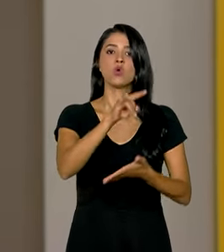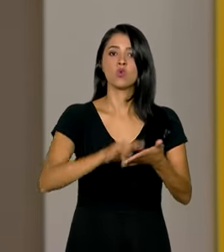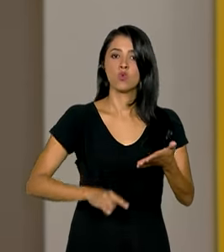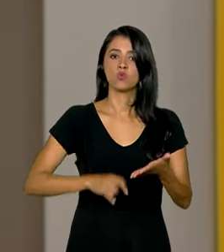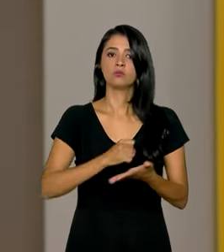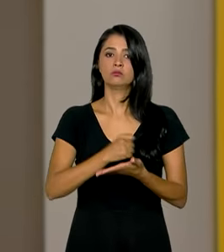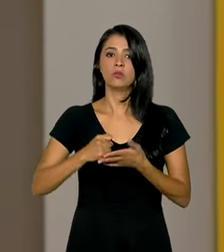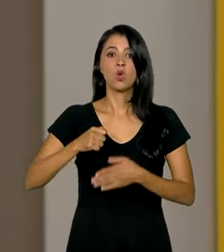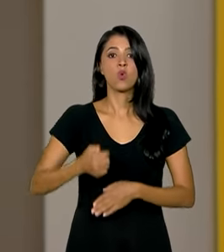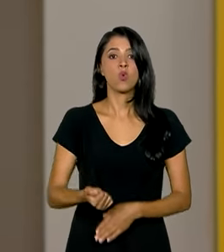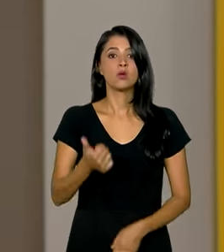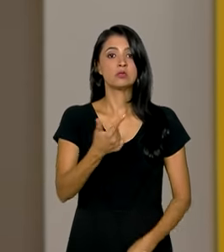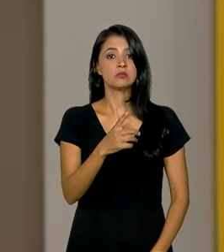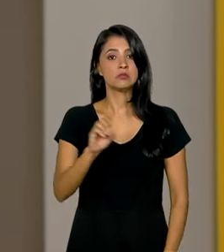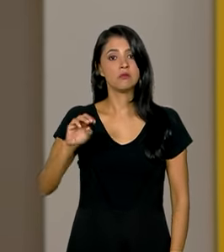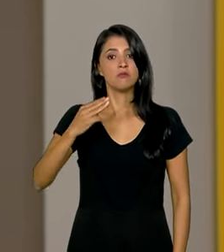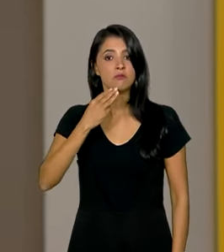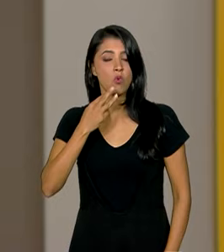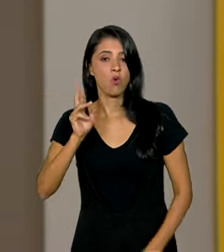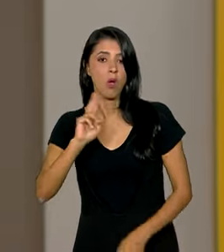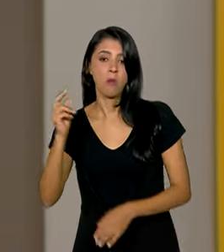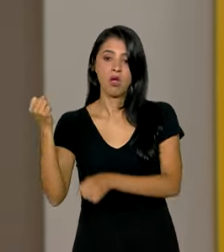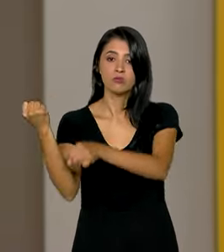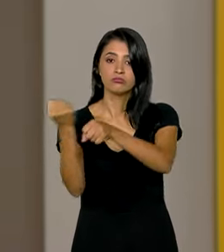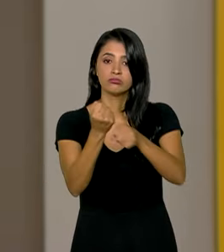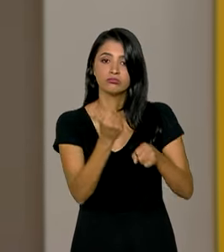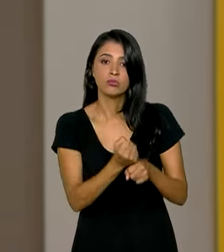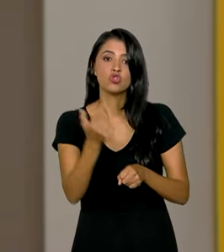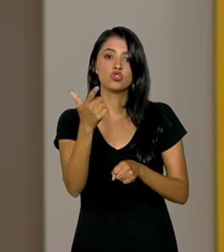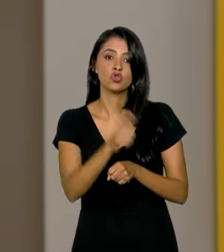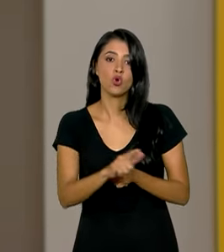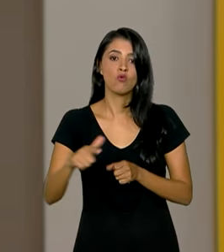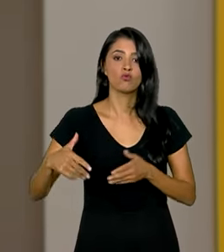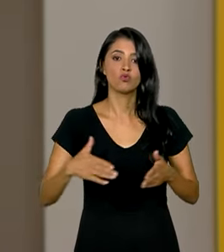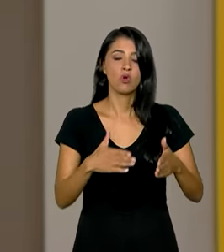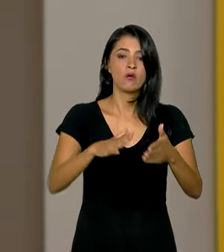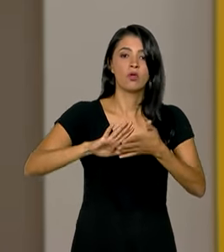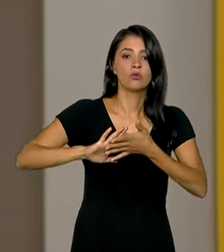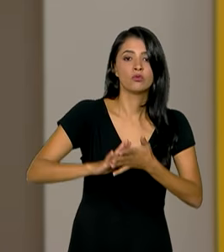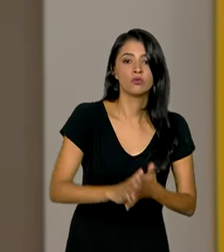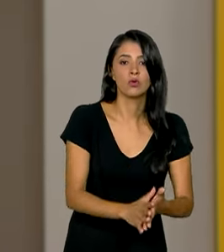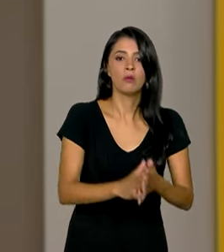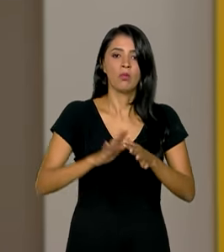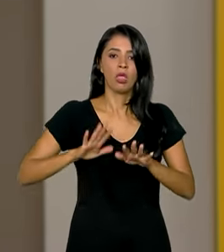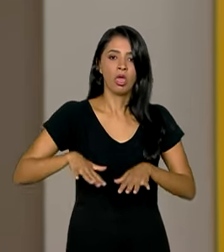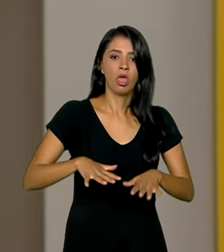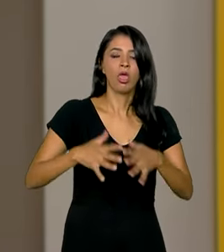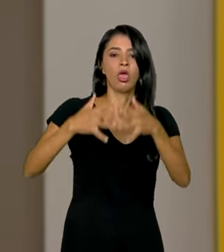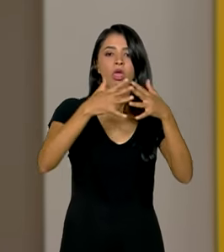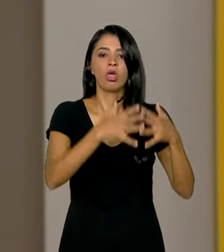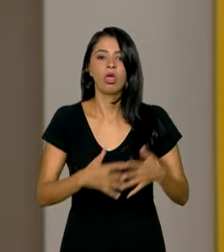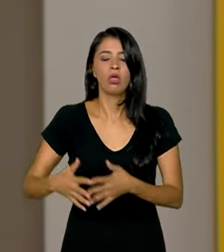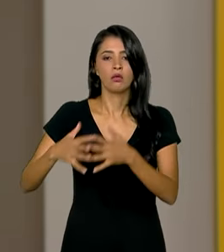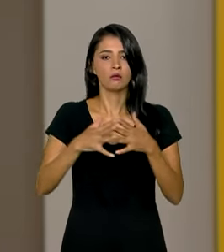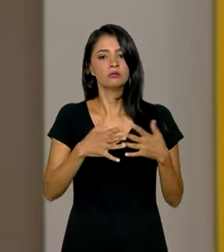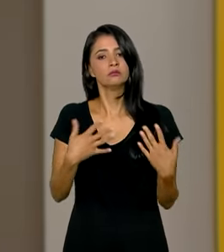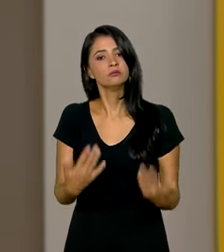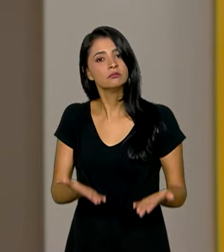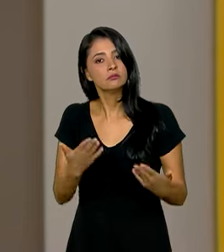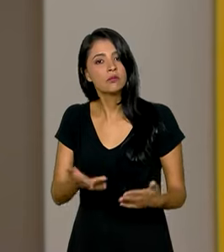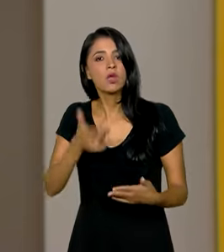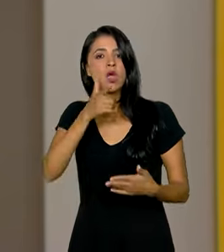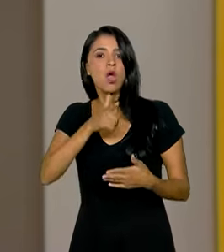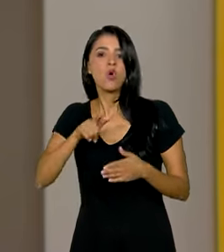para repavimentar e reconstruir os trechos que foram afetados pelo trânsito de caminhões, aliviando assim a